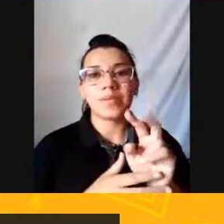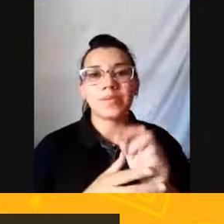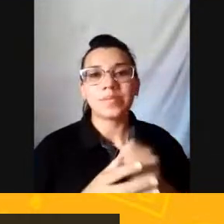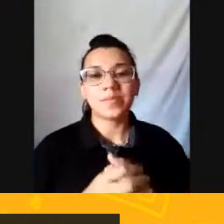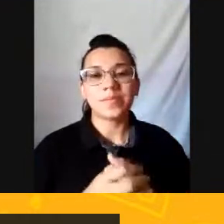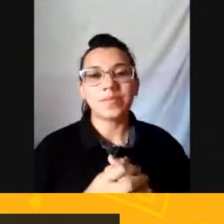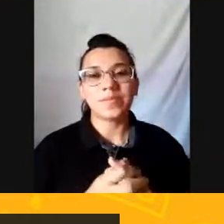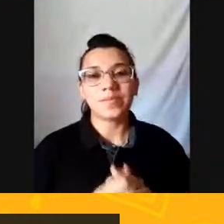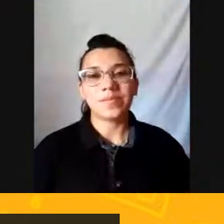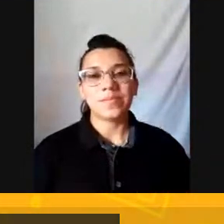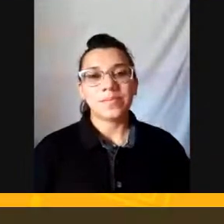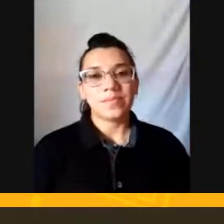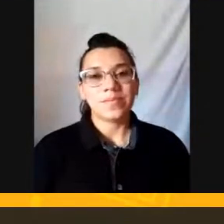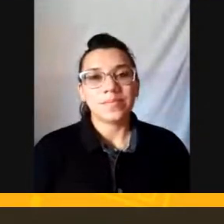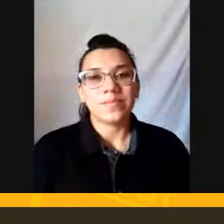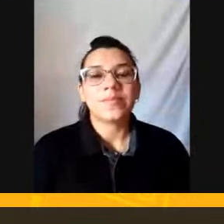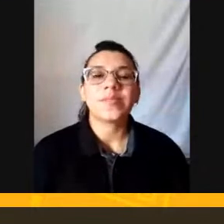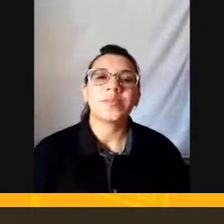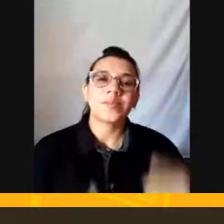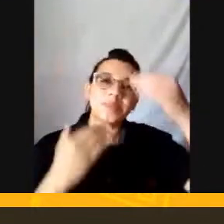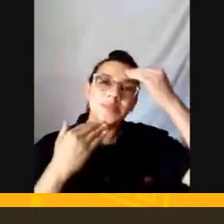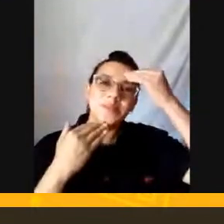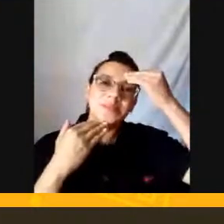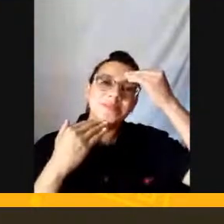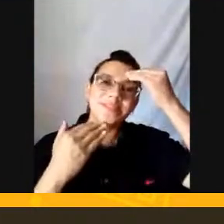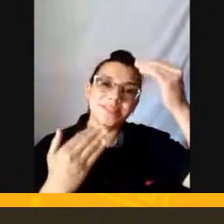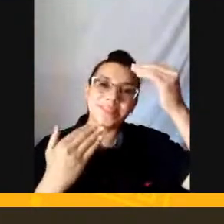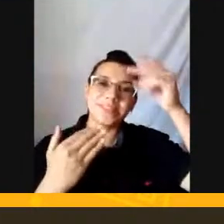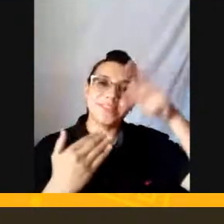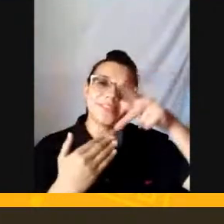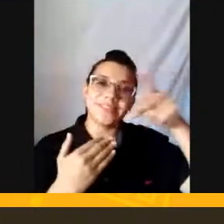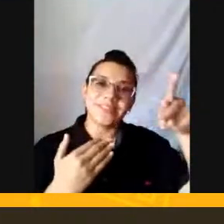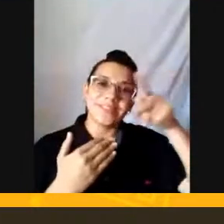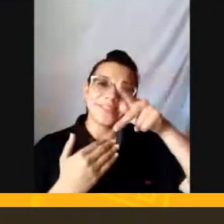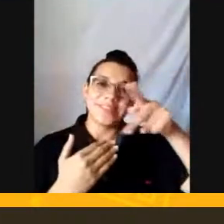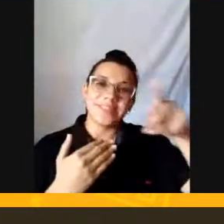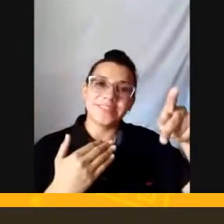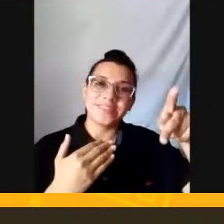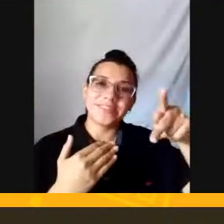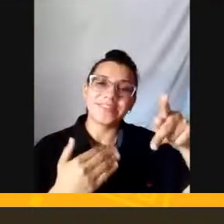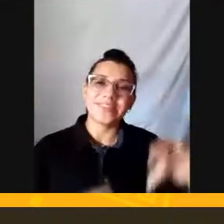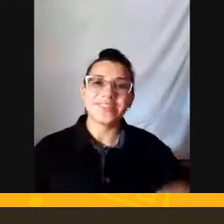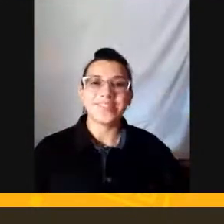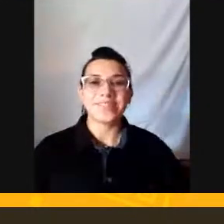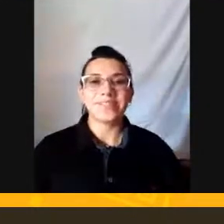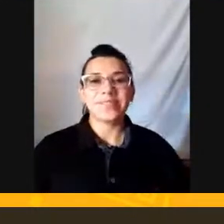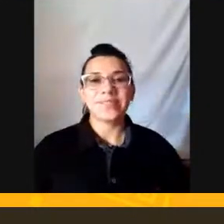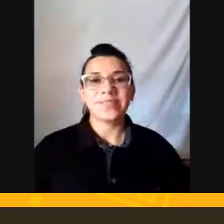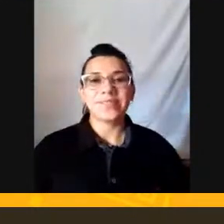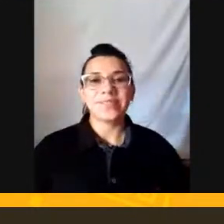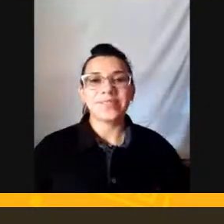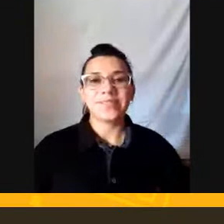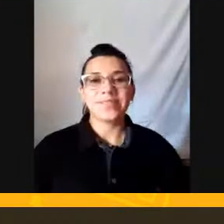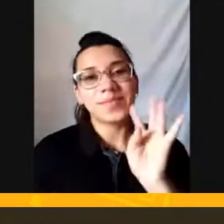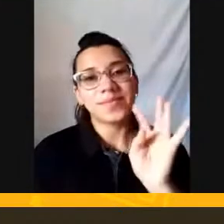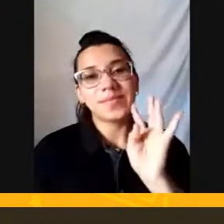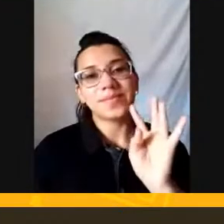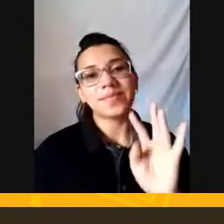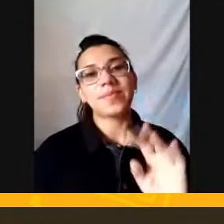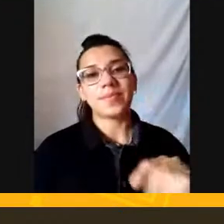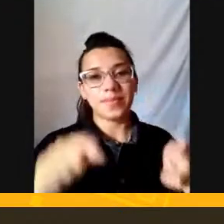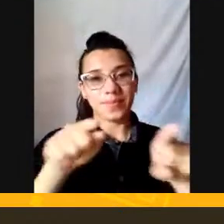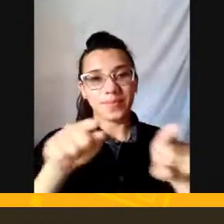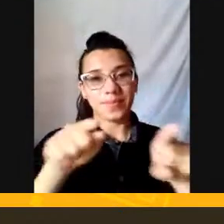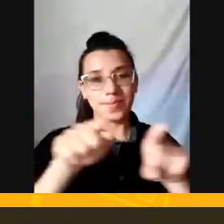Muito obrigado Professor Ana Paula Você também é o máximo É o máximo Temos também Temos Temos Liana Silva A Kelly